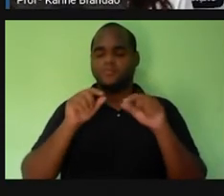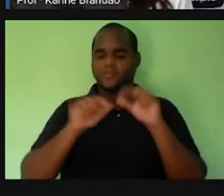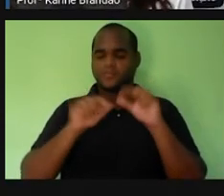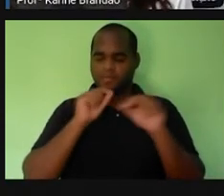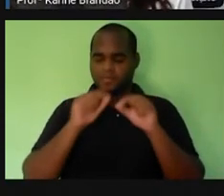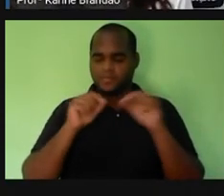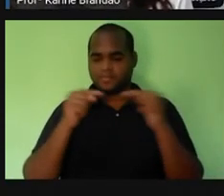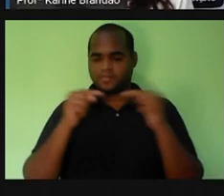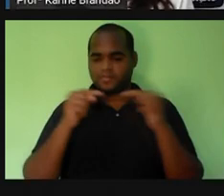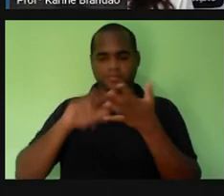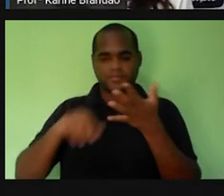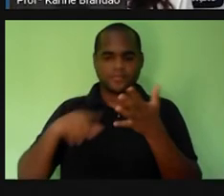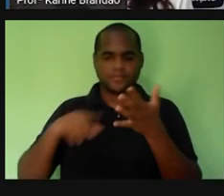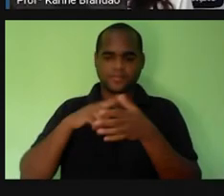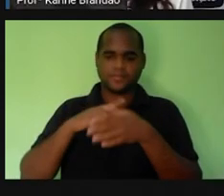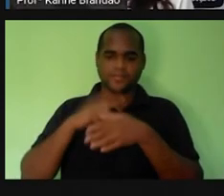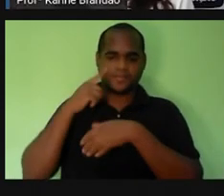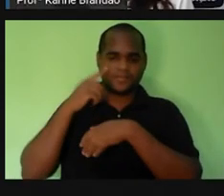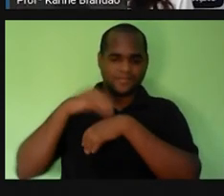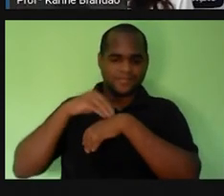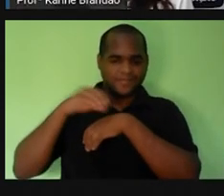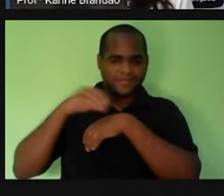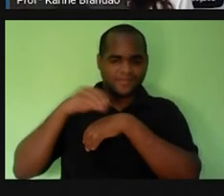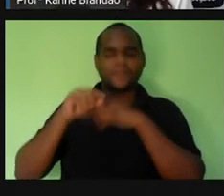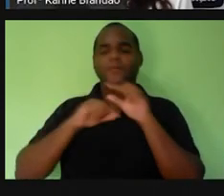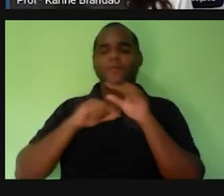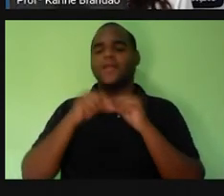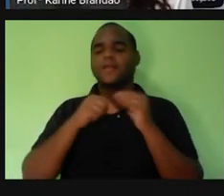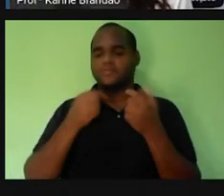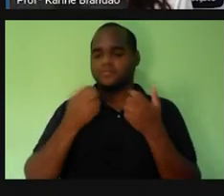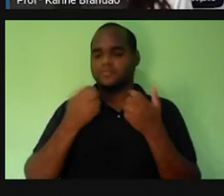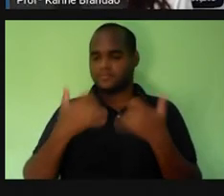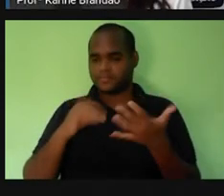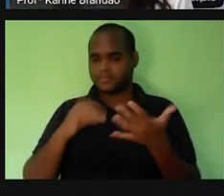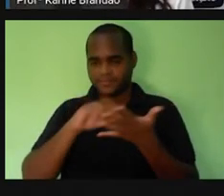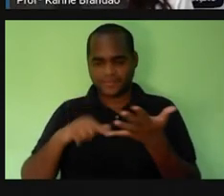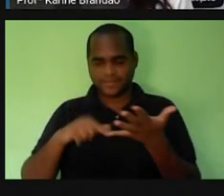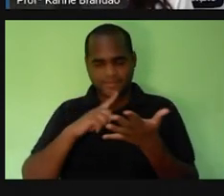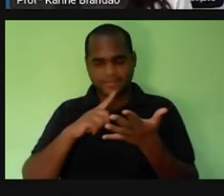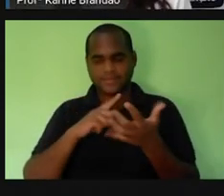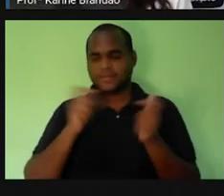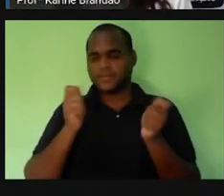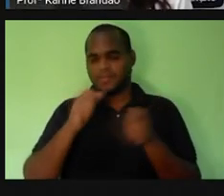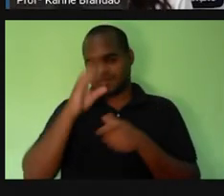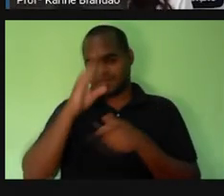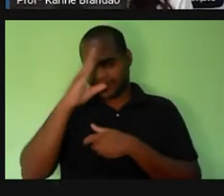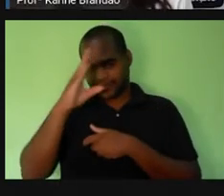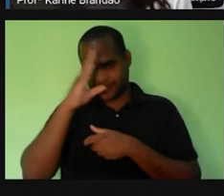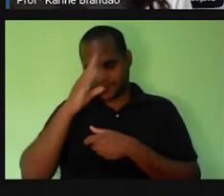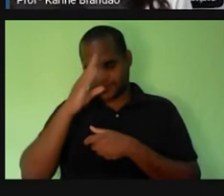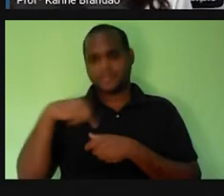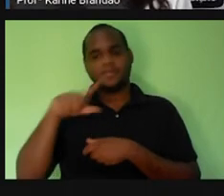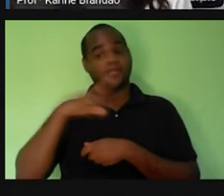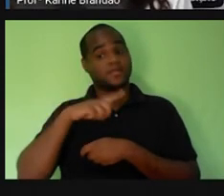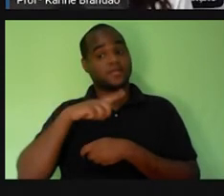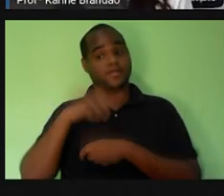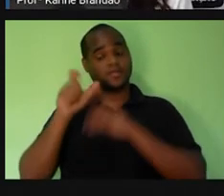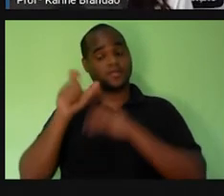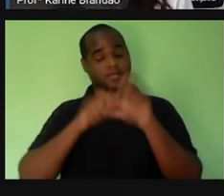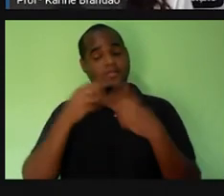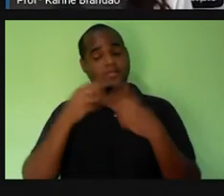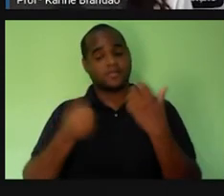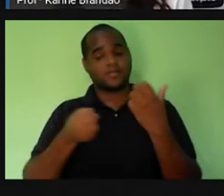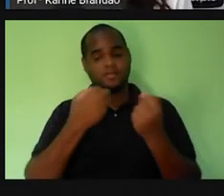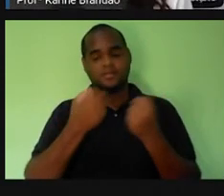através também de uma... através das suas funções, tá? Tendo uma relação com a função que eles exercem.